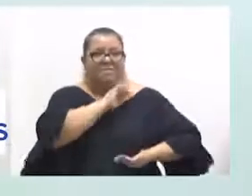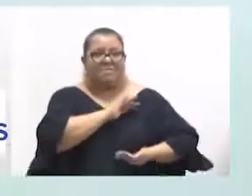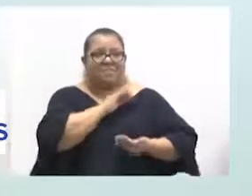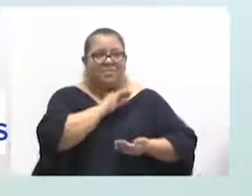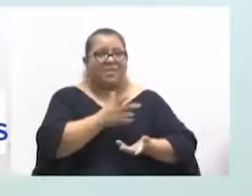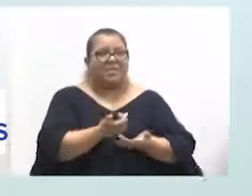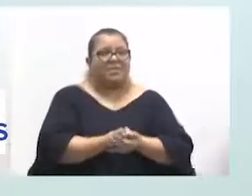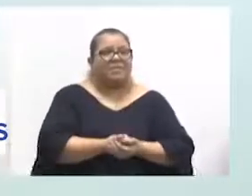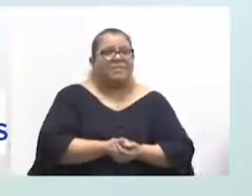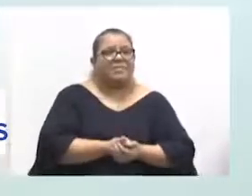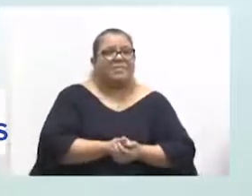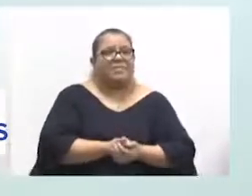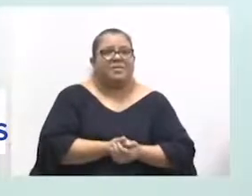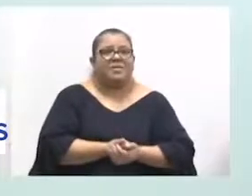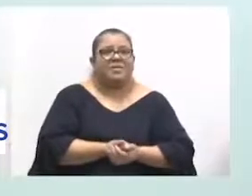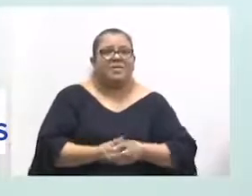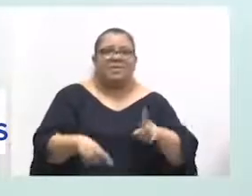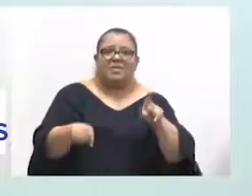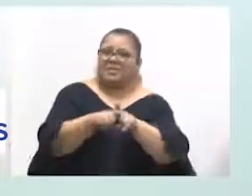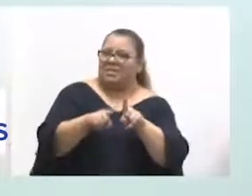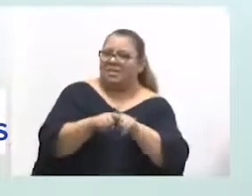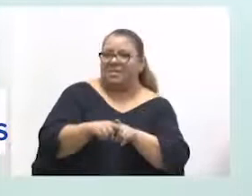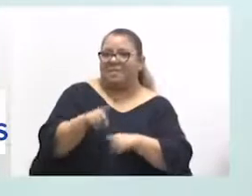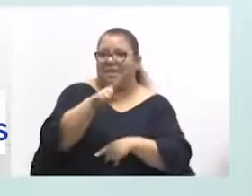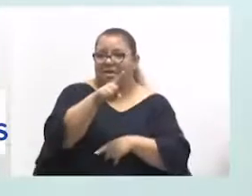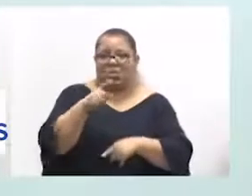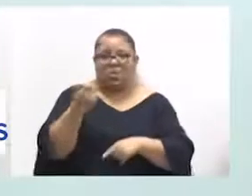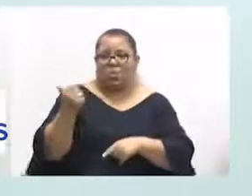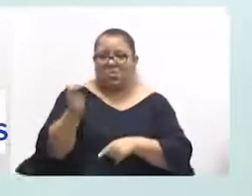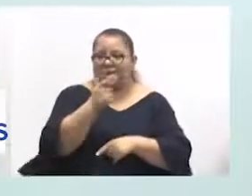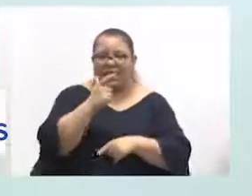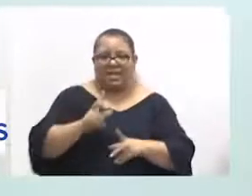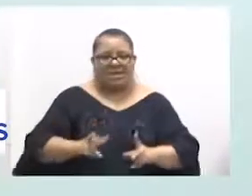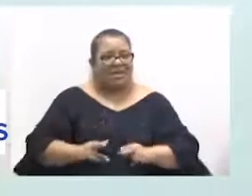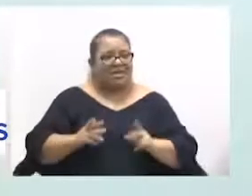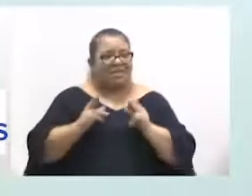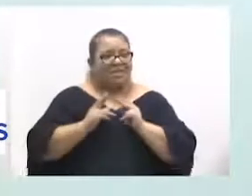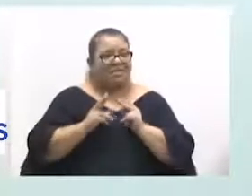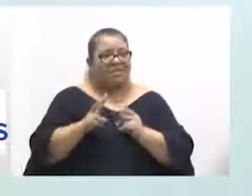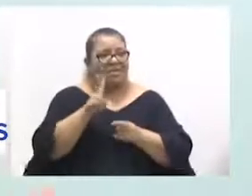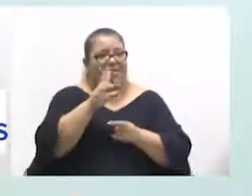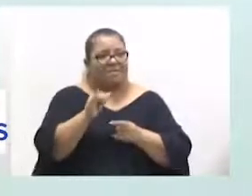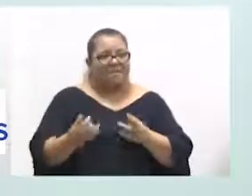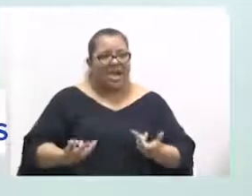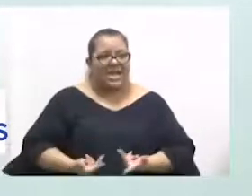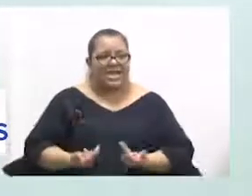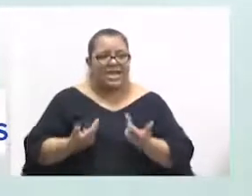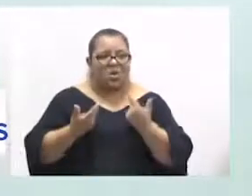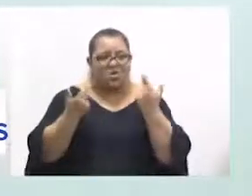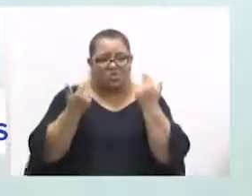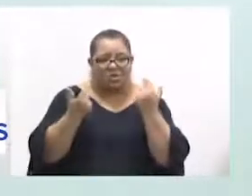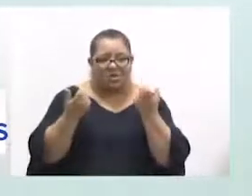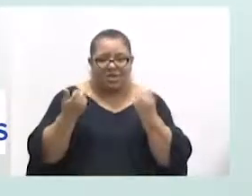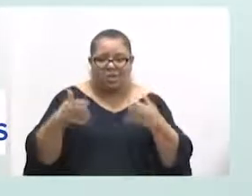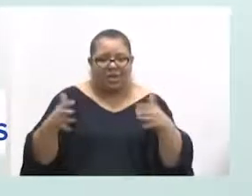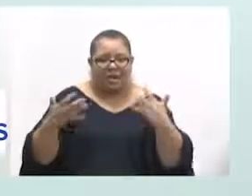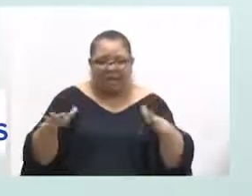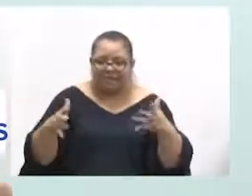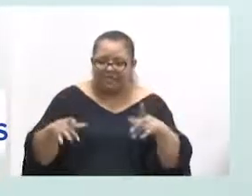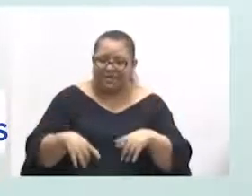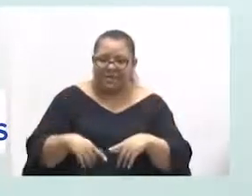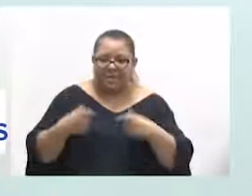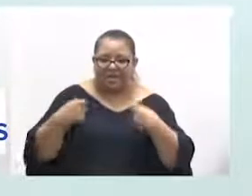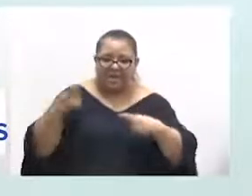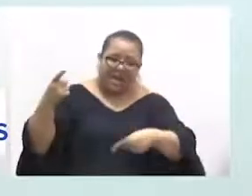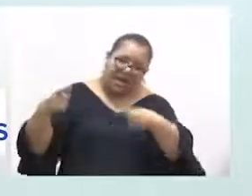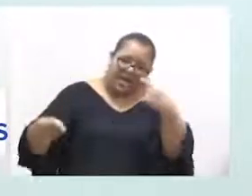Tumor neuroendócrino, a gente não tem tratamento na PAC. Então, esse paciente, a cirurgia não queria operar ele. Eu tive que